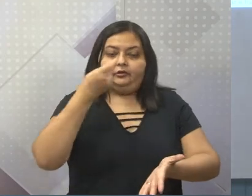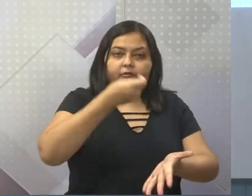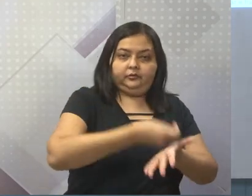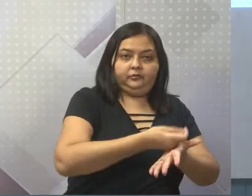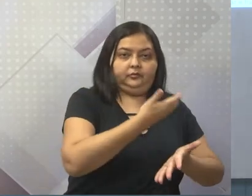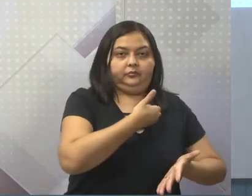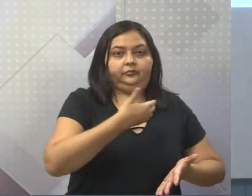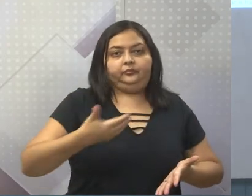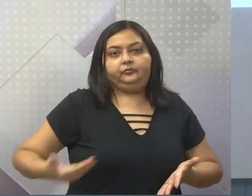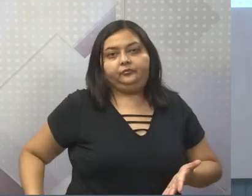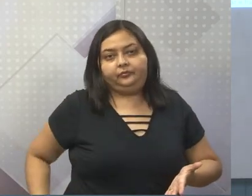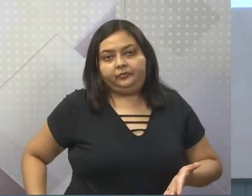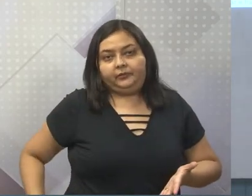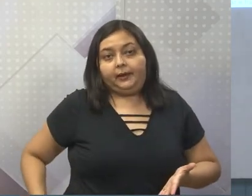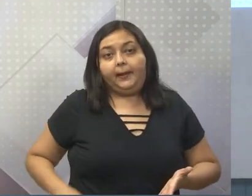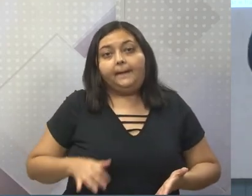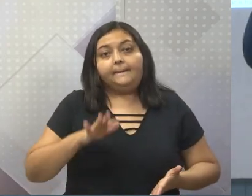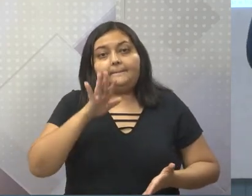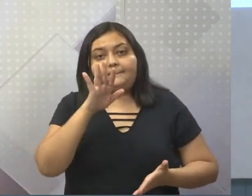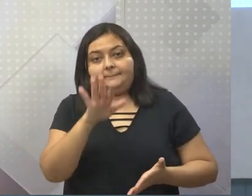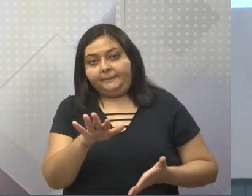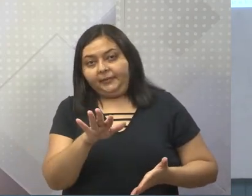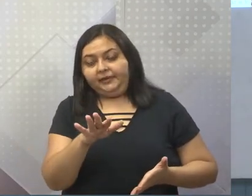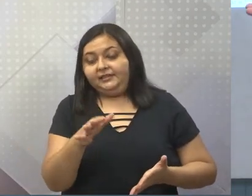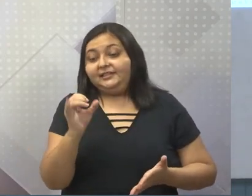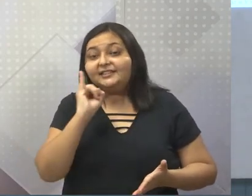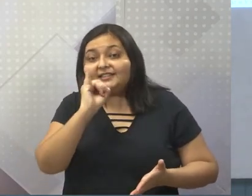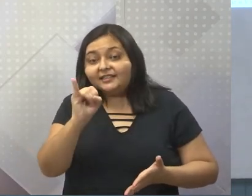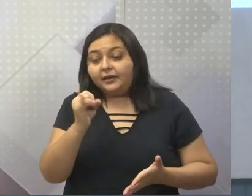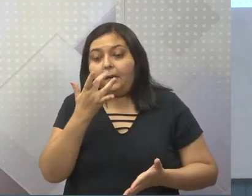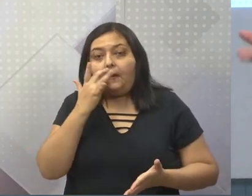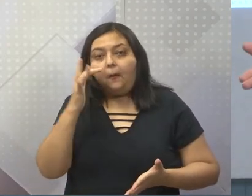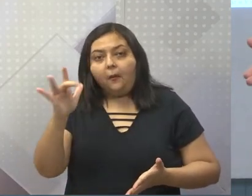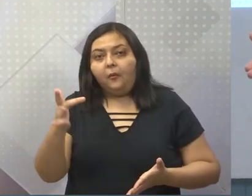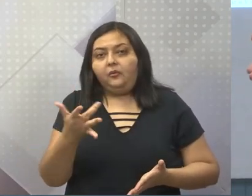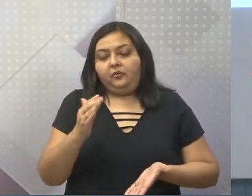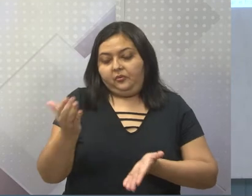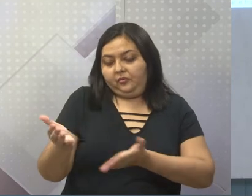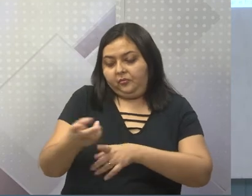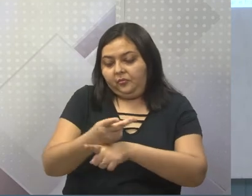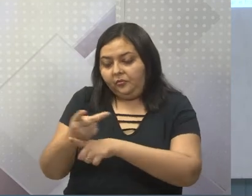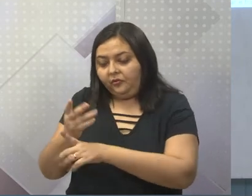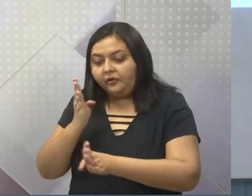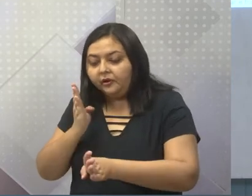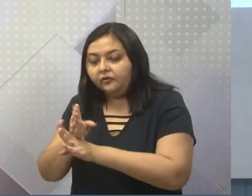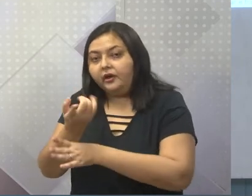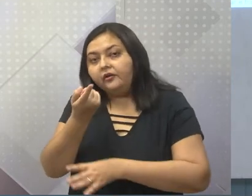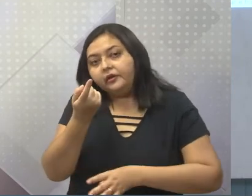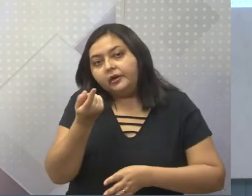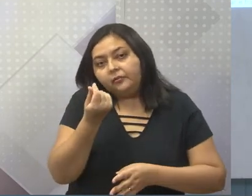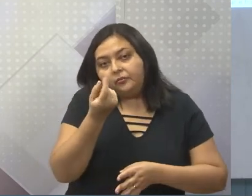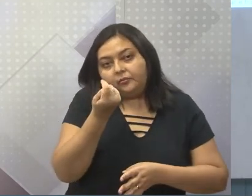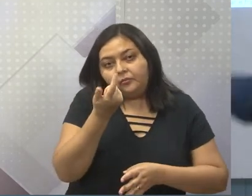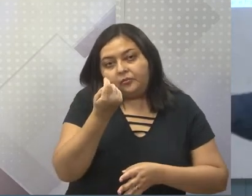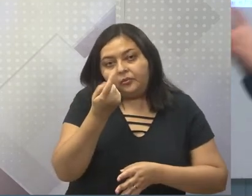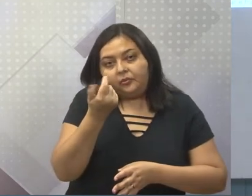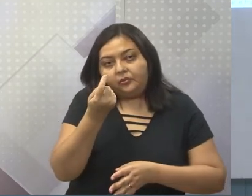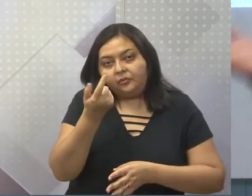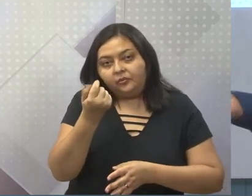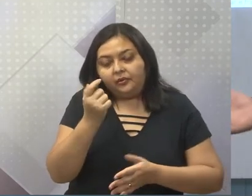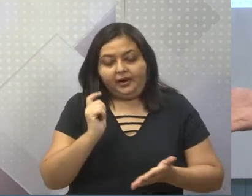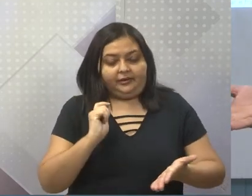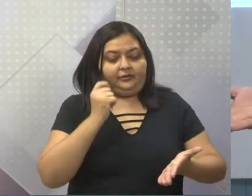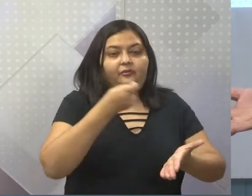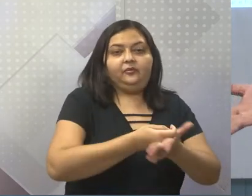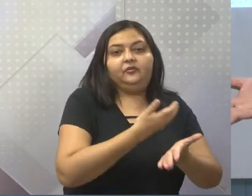esse quinto, mesmo não achando uma quantidade boa. E como é que ele ia pagar esse quinto se ele não tinha achado uma quantidade boa? Então, não dava nem o quinto